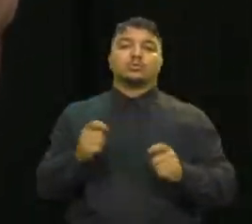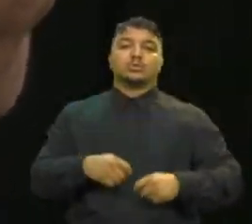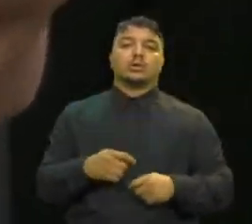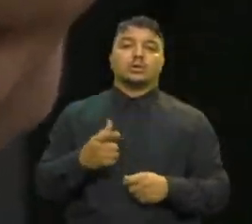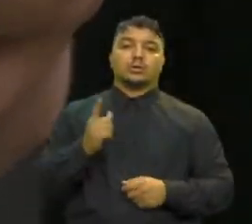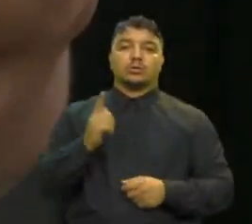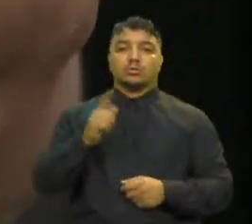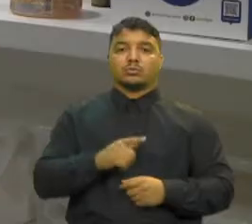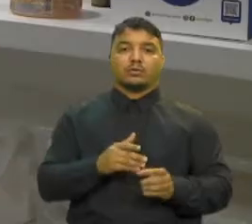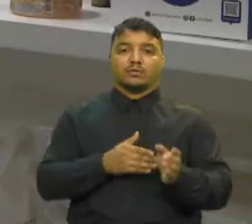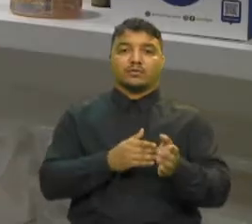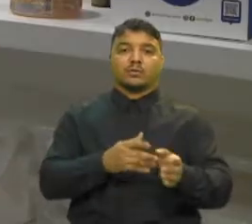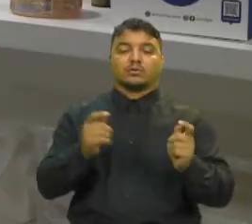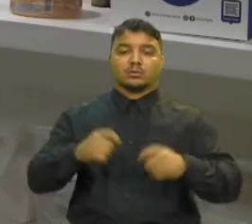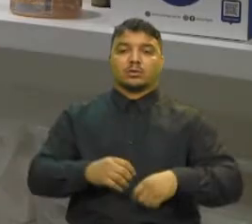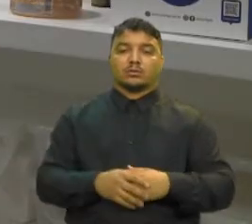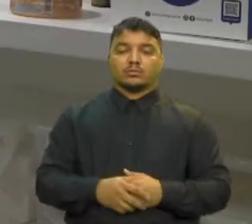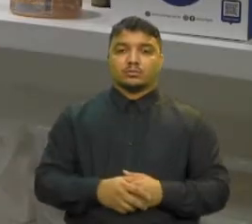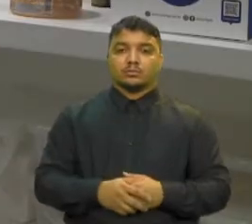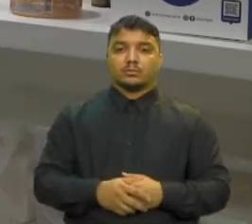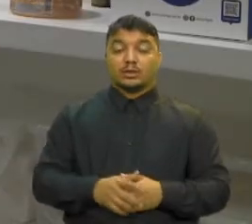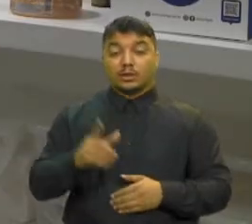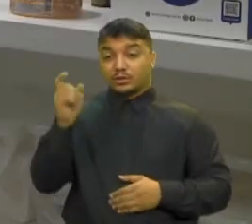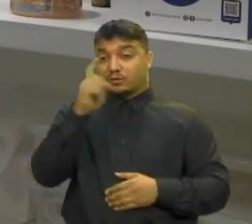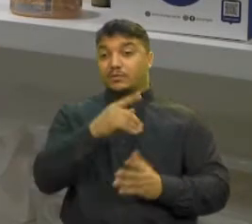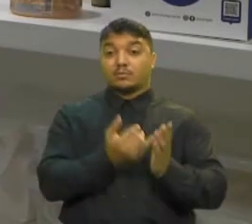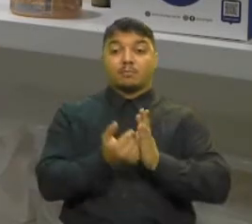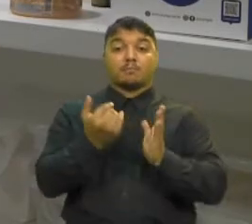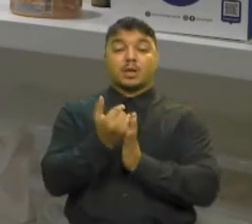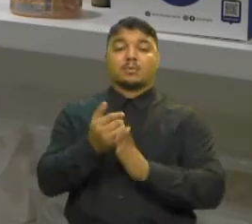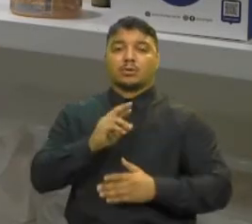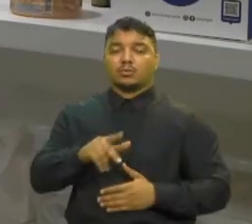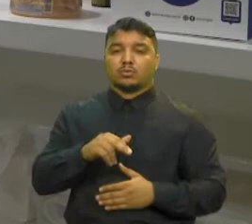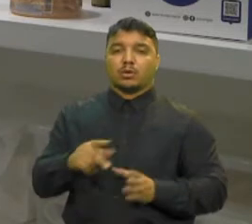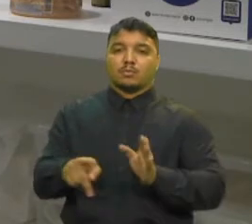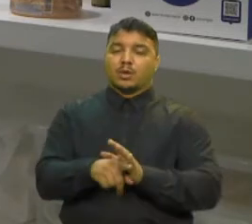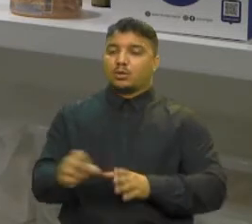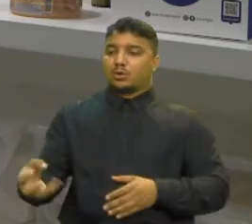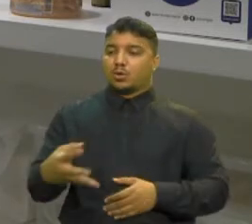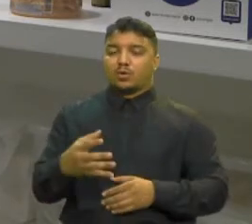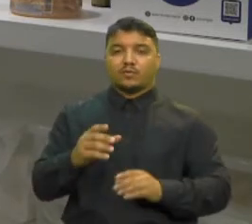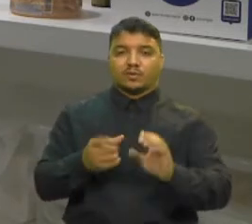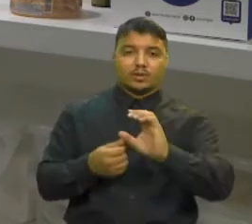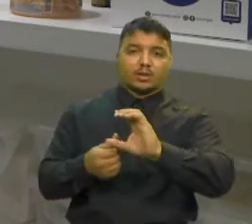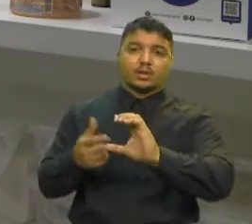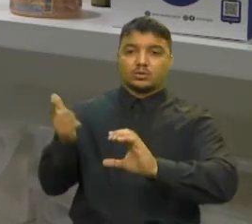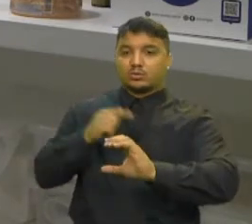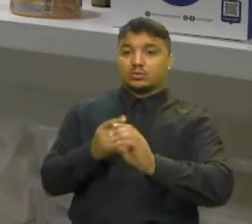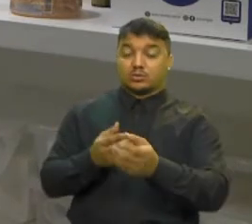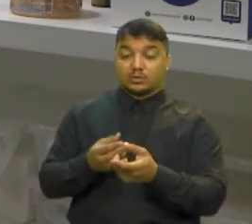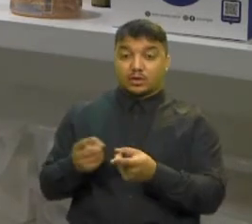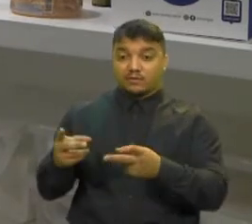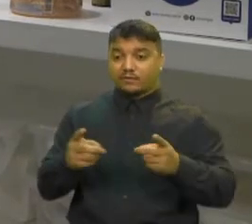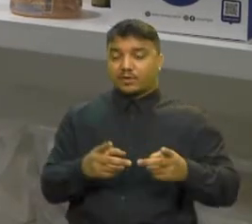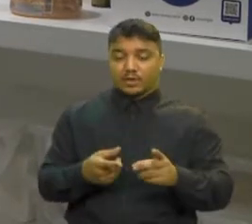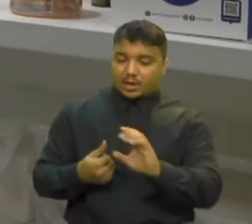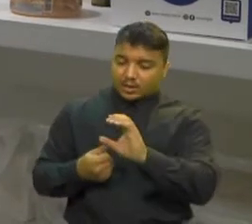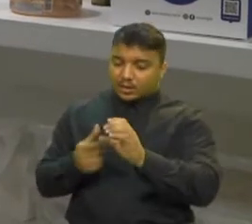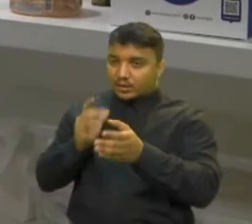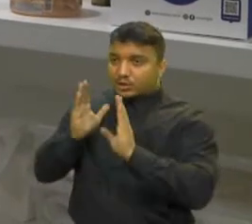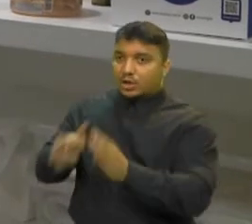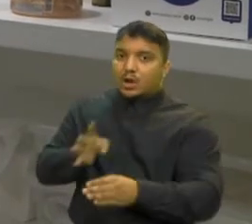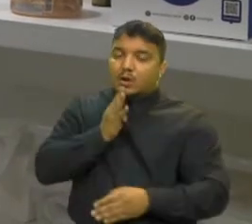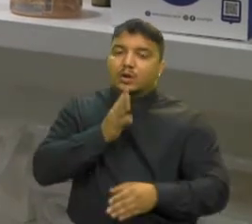fidelizá-los Eu acredito que o mais difícil não é você captar novos clientes Mas você conseguir vender para aquelas clientes que já